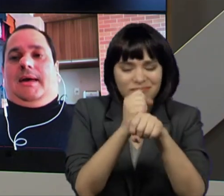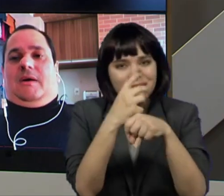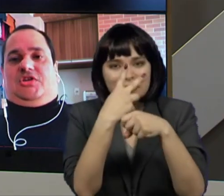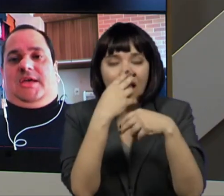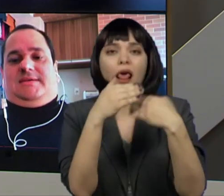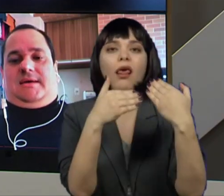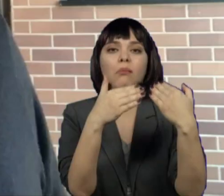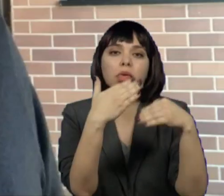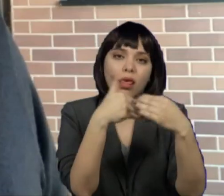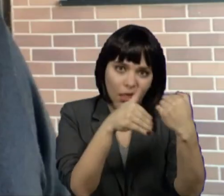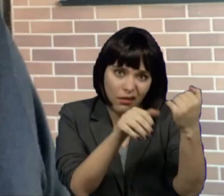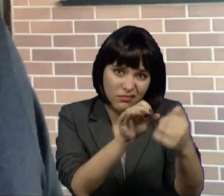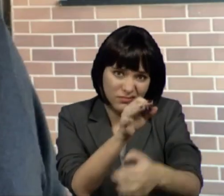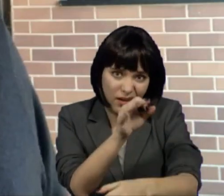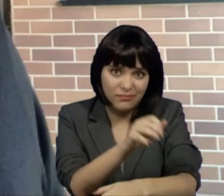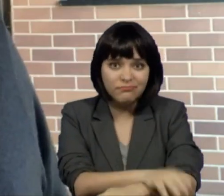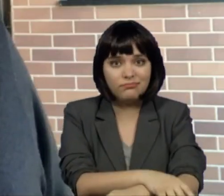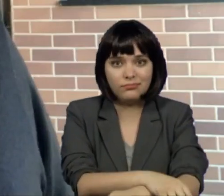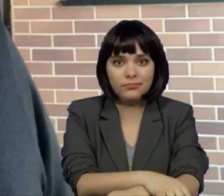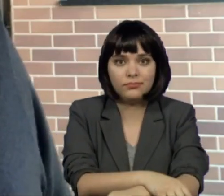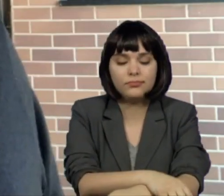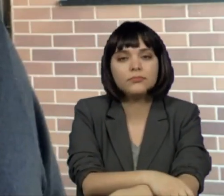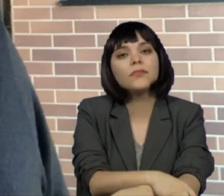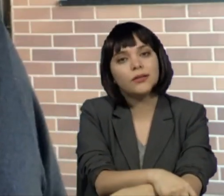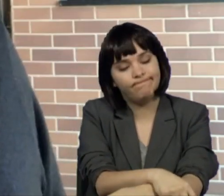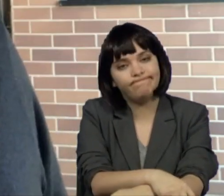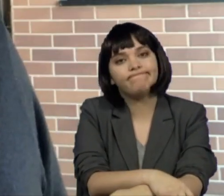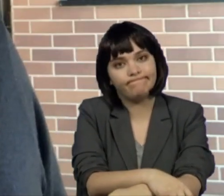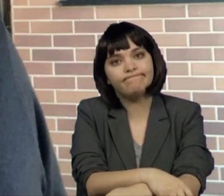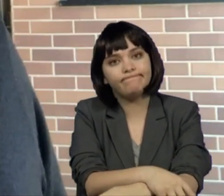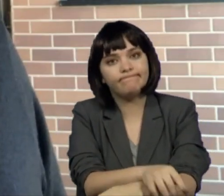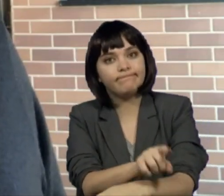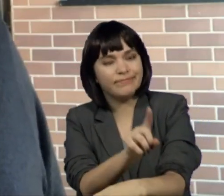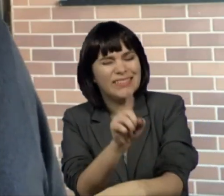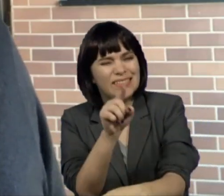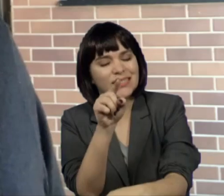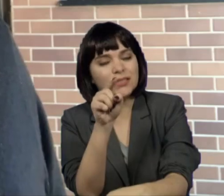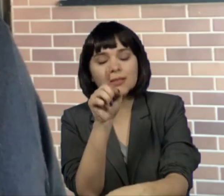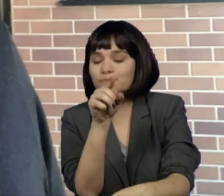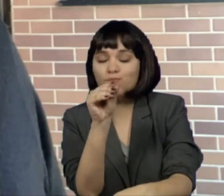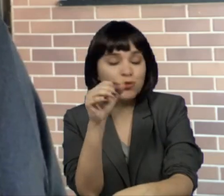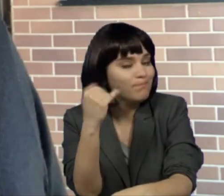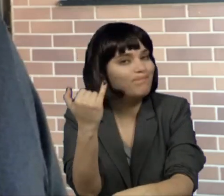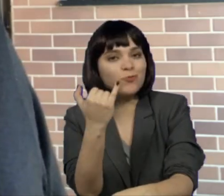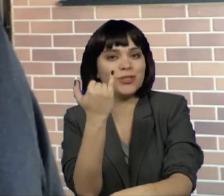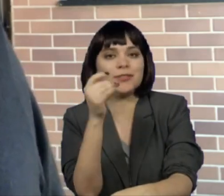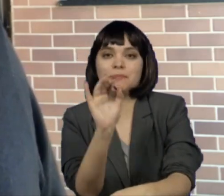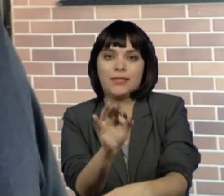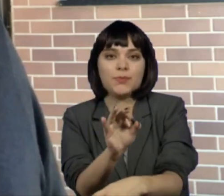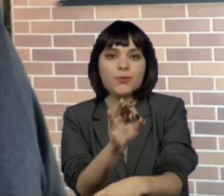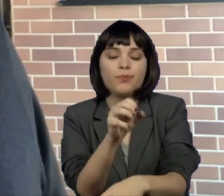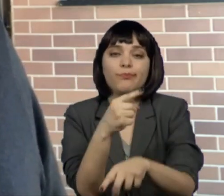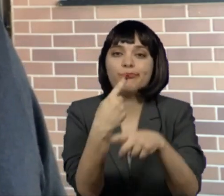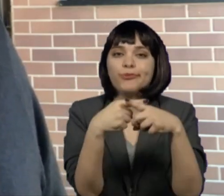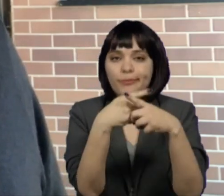Eu acho que esse é um dos pontos nevrálgicos também da questão da pessoa com deficiência e a pandemia.